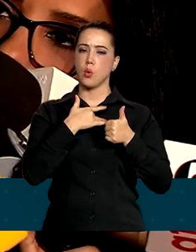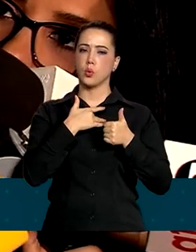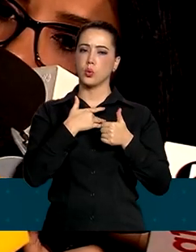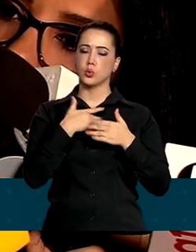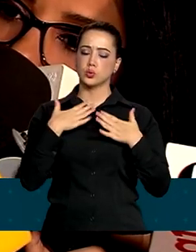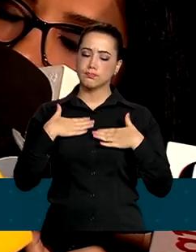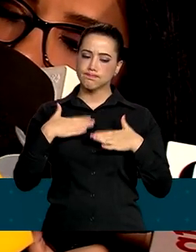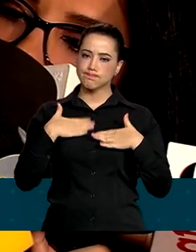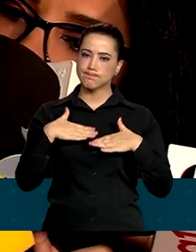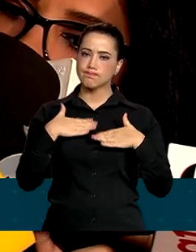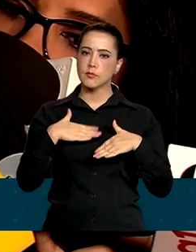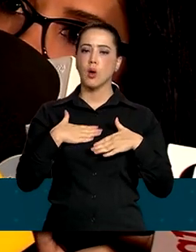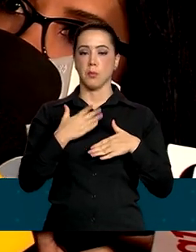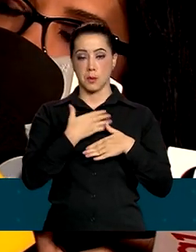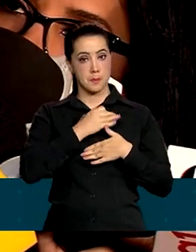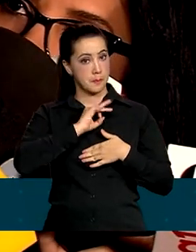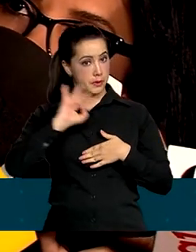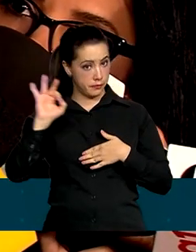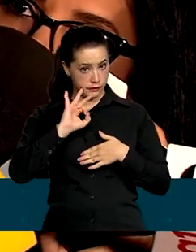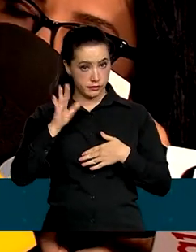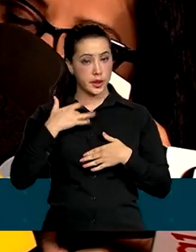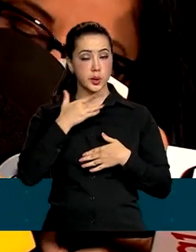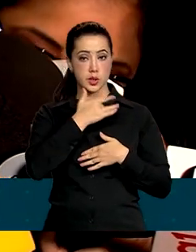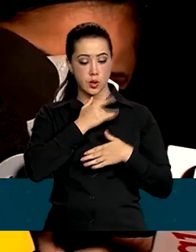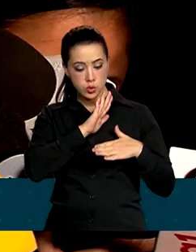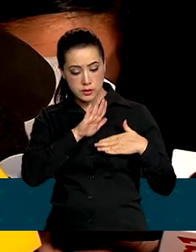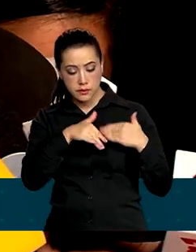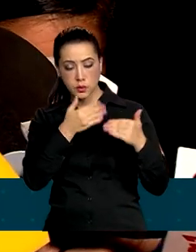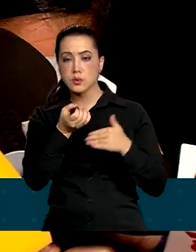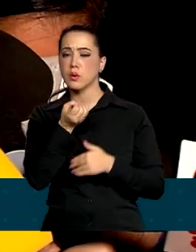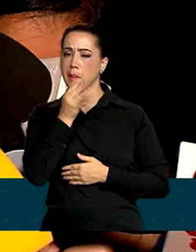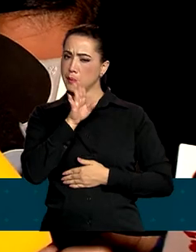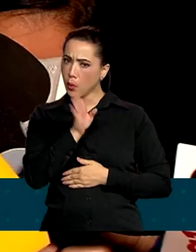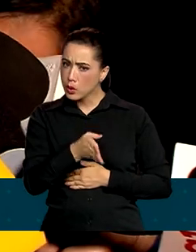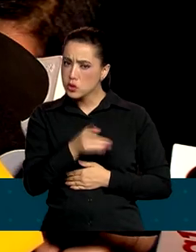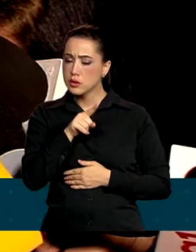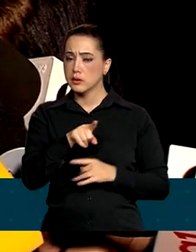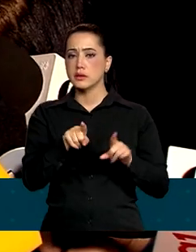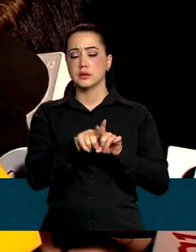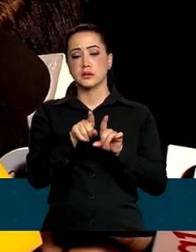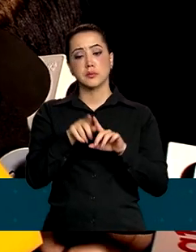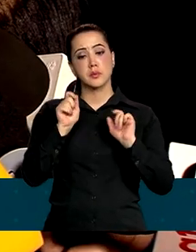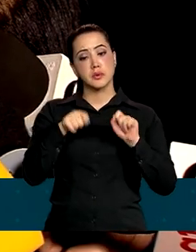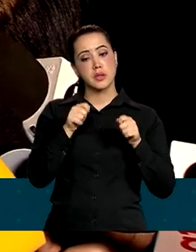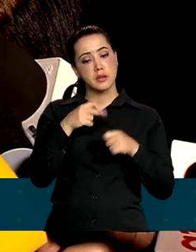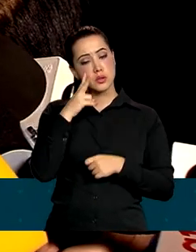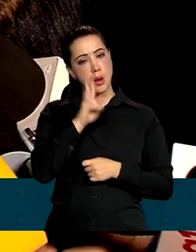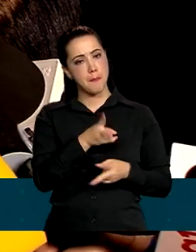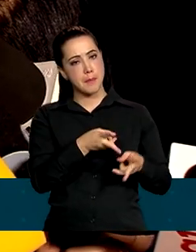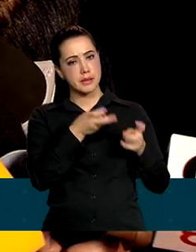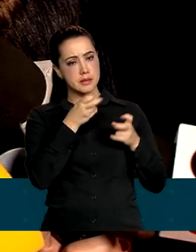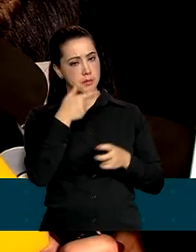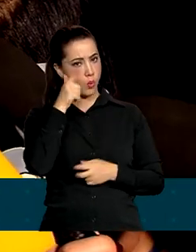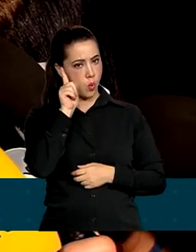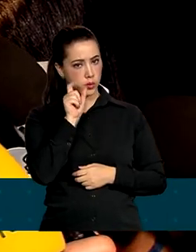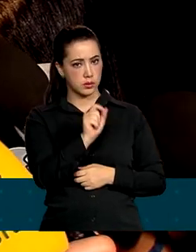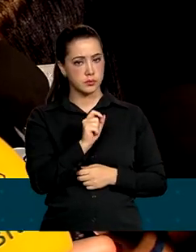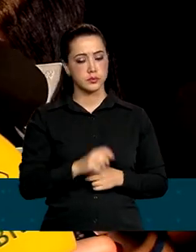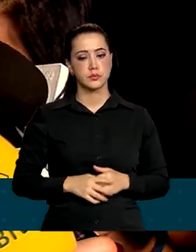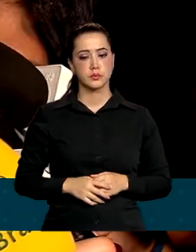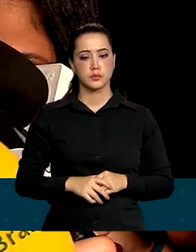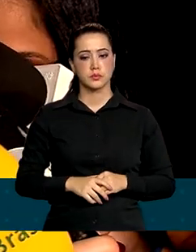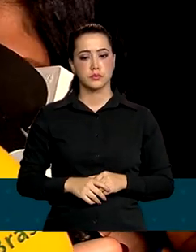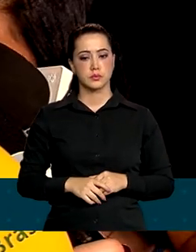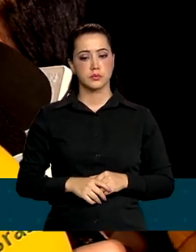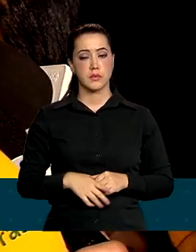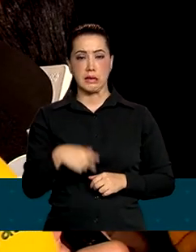restabelecer ainda mais essa evolução clínica e também porque, como foi identificado ontem, que ele